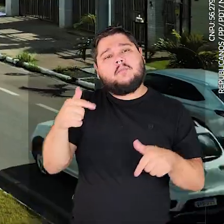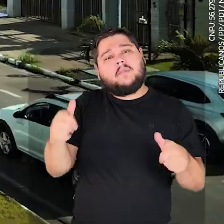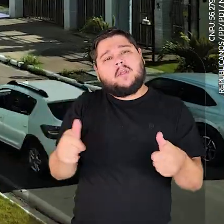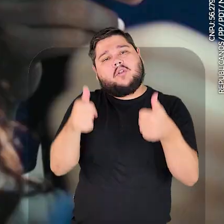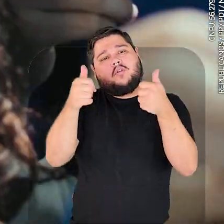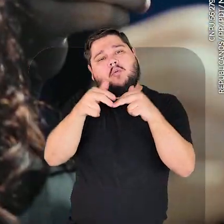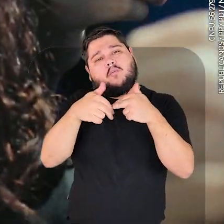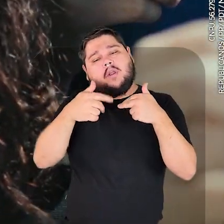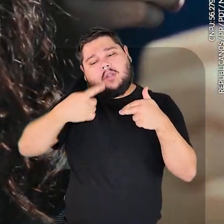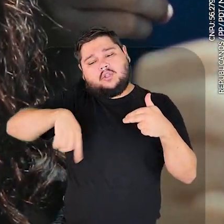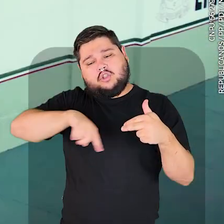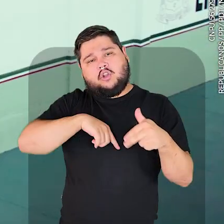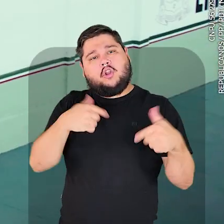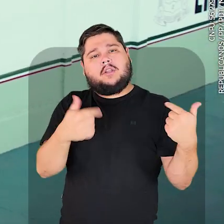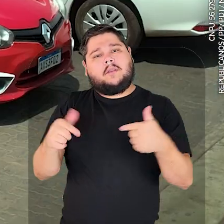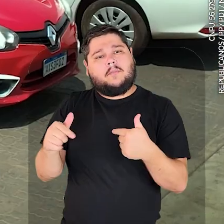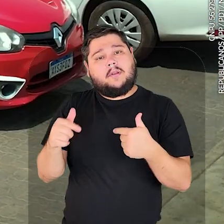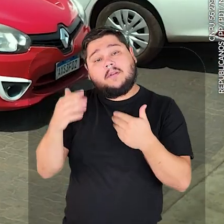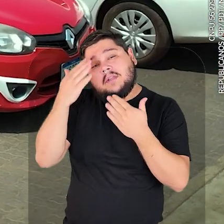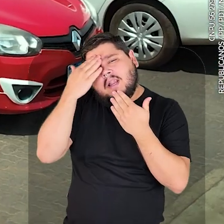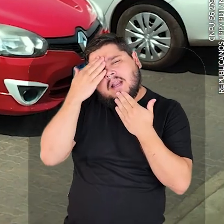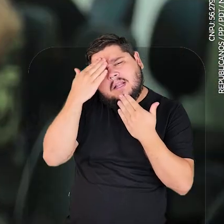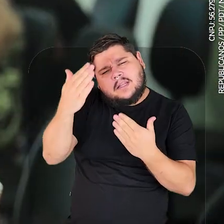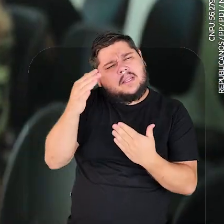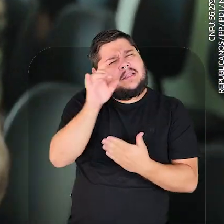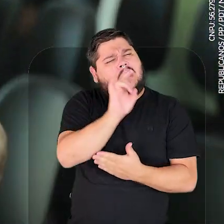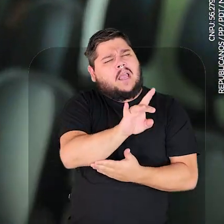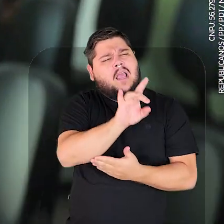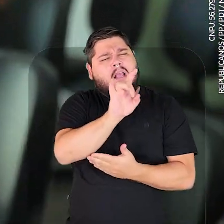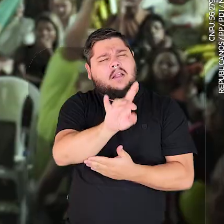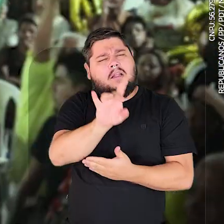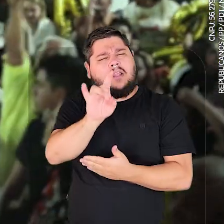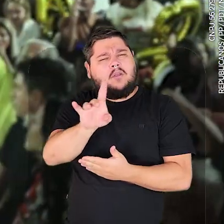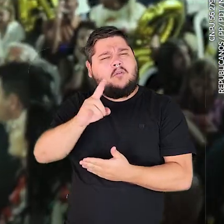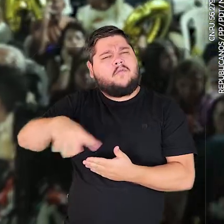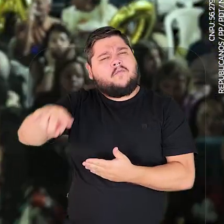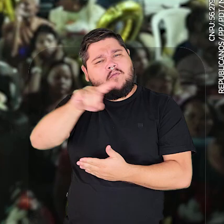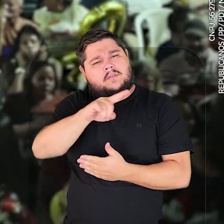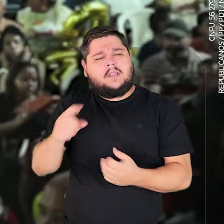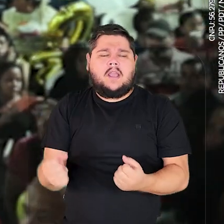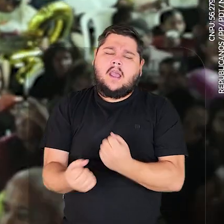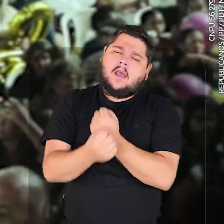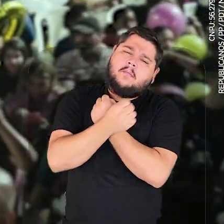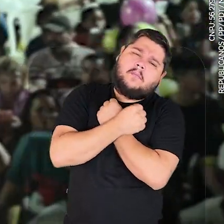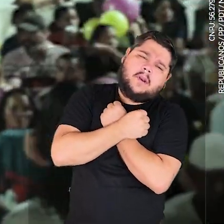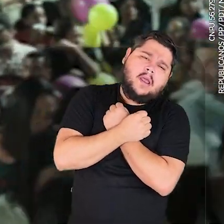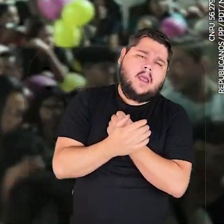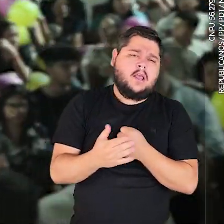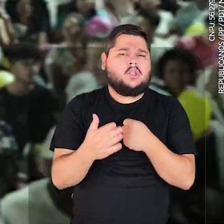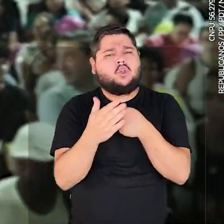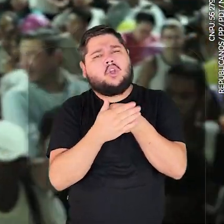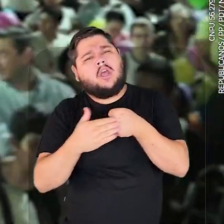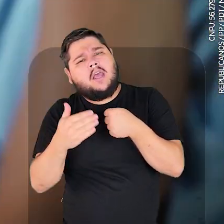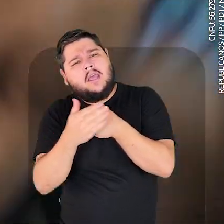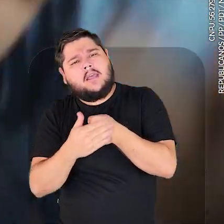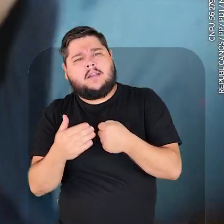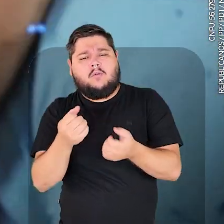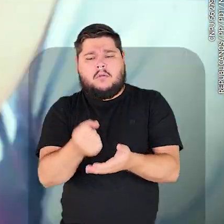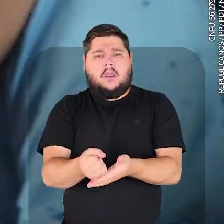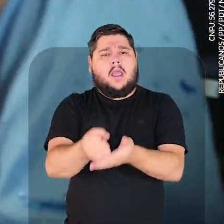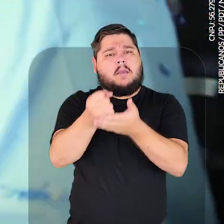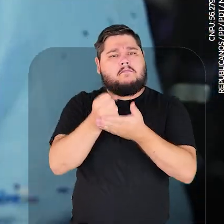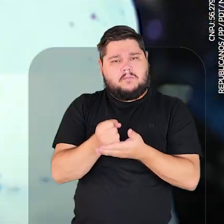A nossa gente sabe o quanto o Varzé Grande melhorou com o nosso trabalho. Agradeço imensamente a cada um de vocês.